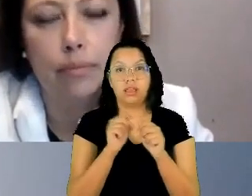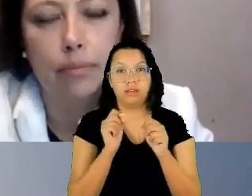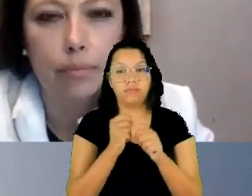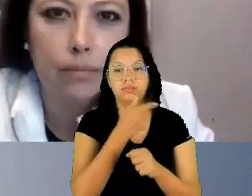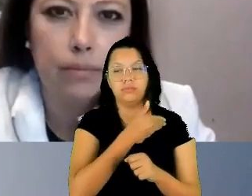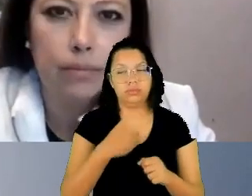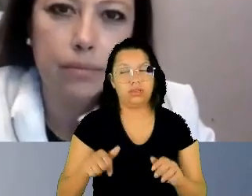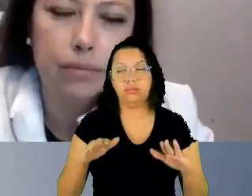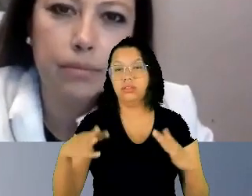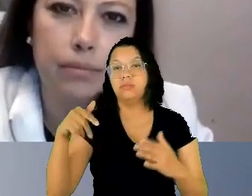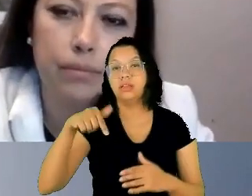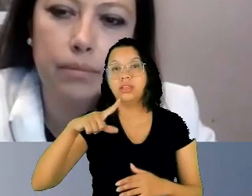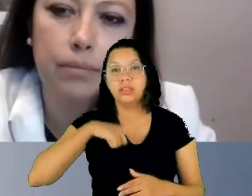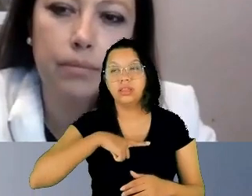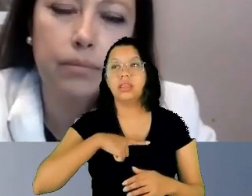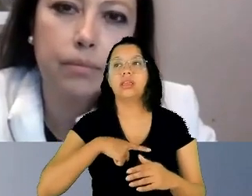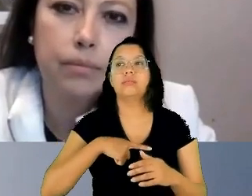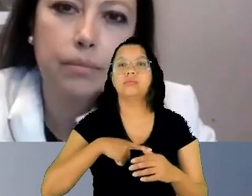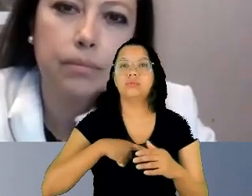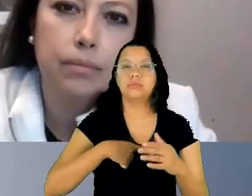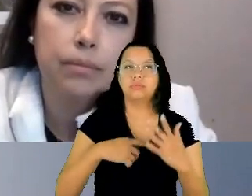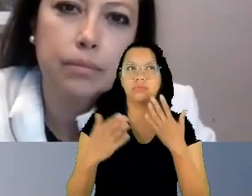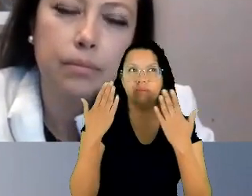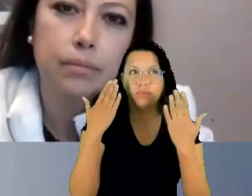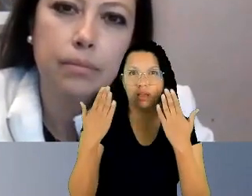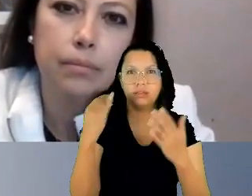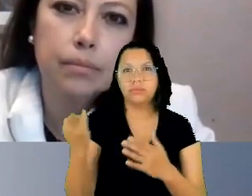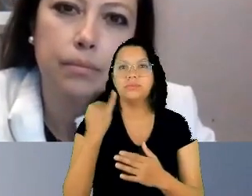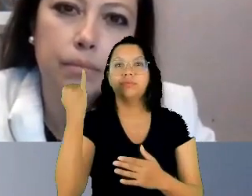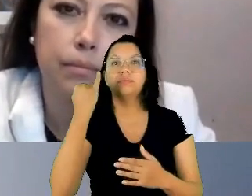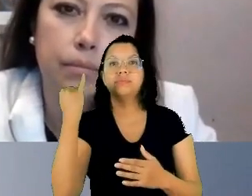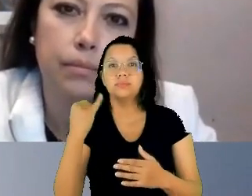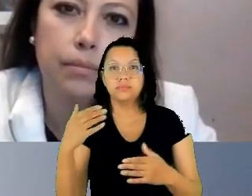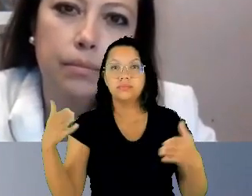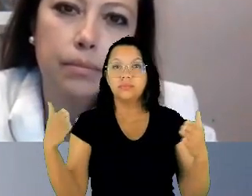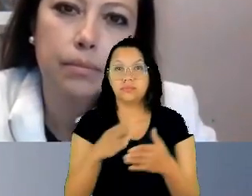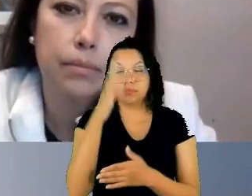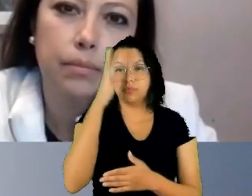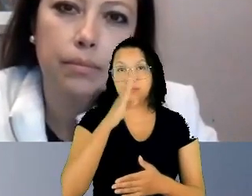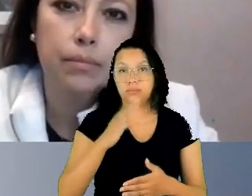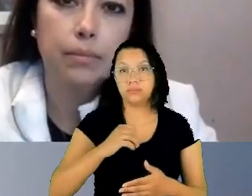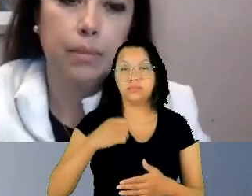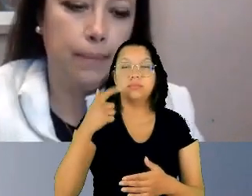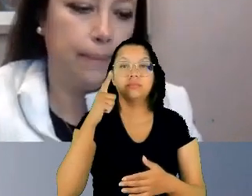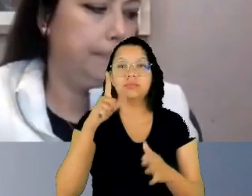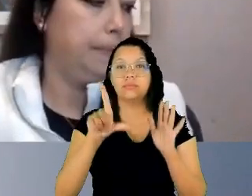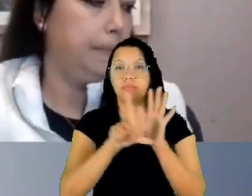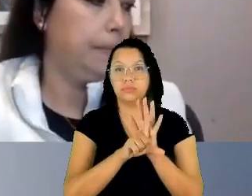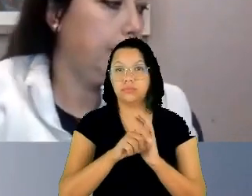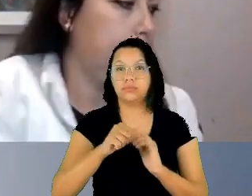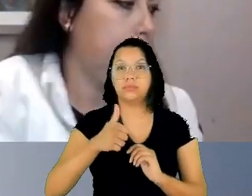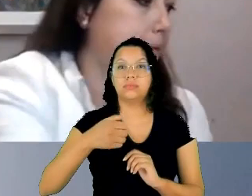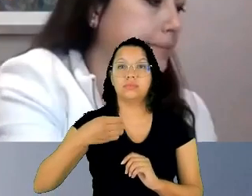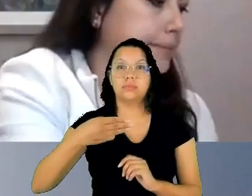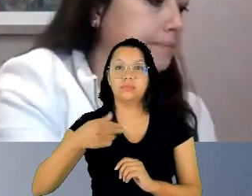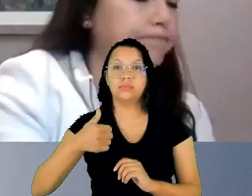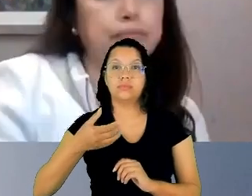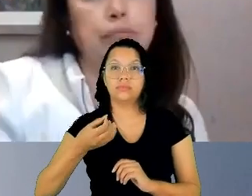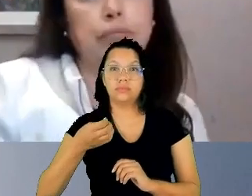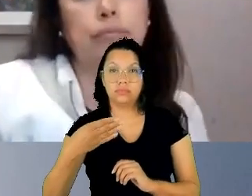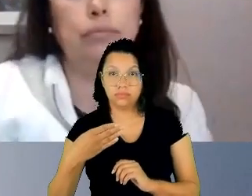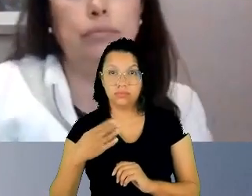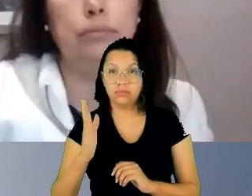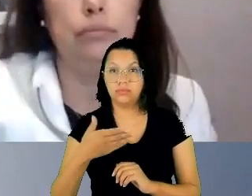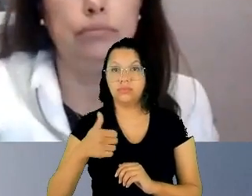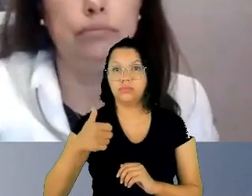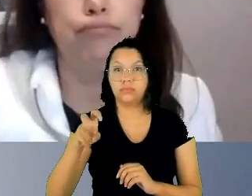importantes que culminaram no Brasil com a lei 13.104 de 2015 que preveu o feminicídio como circunstância qualificadora